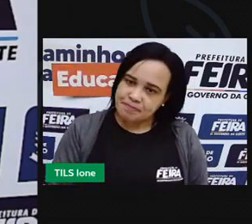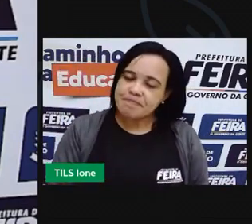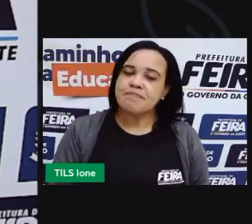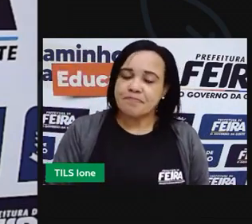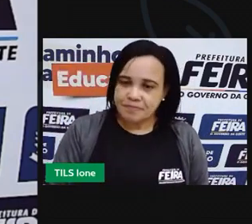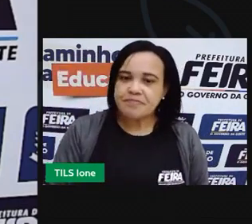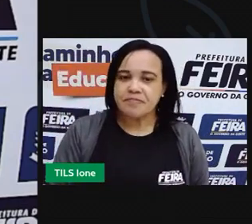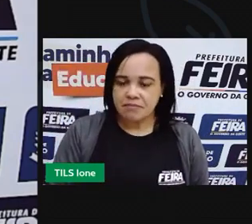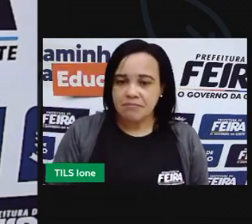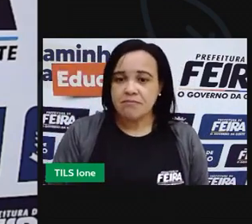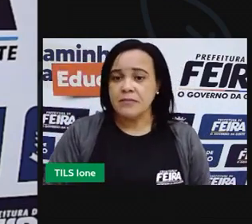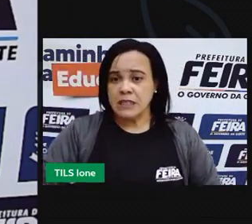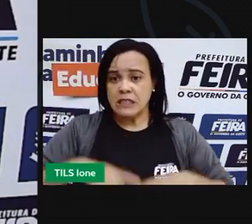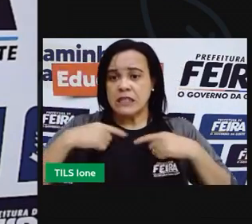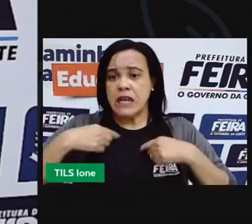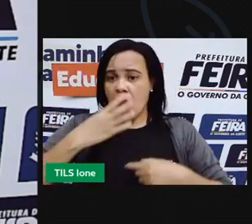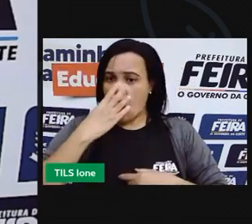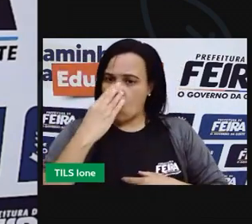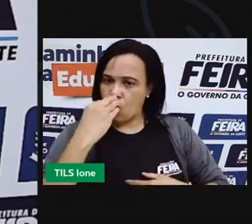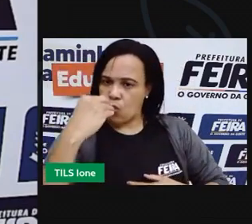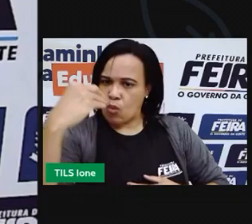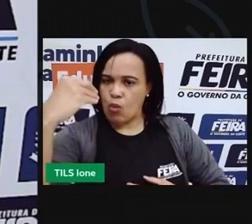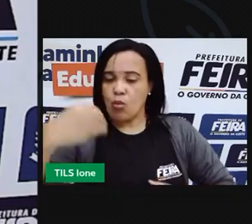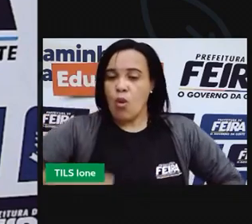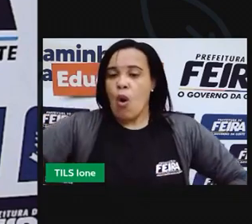ó. Prontamente começou a soprar.